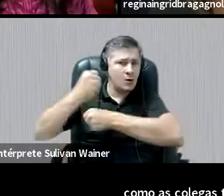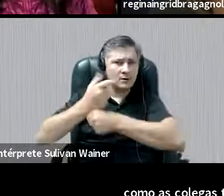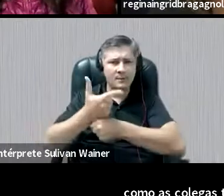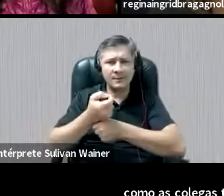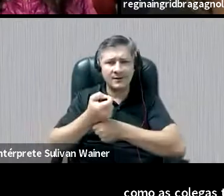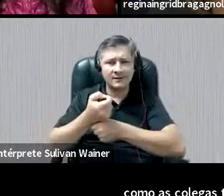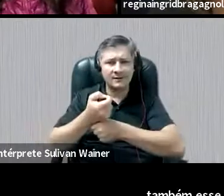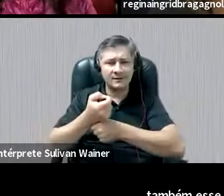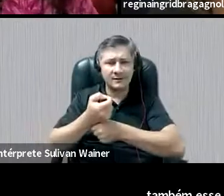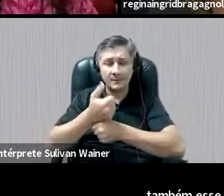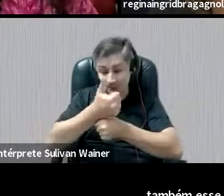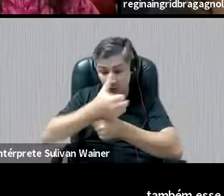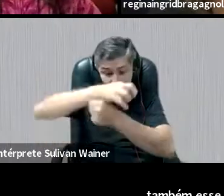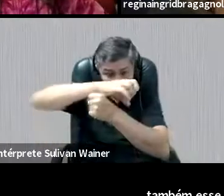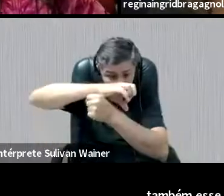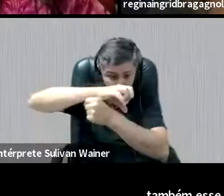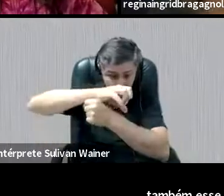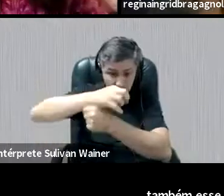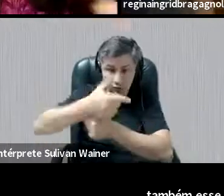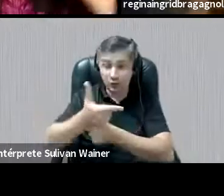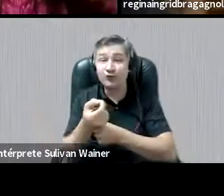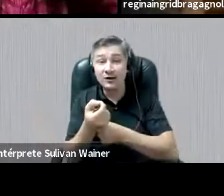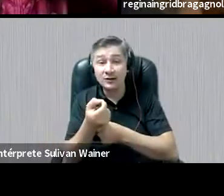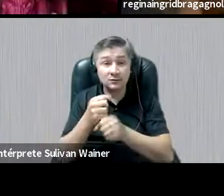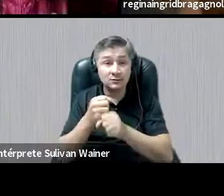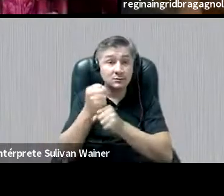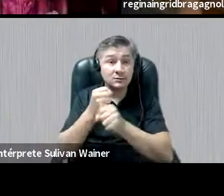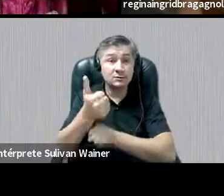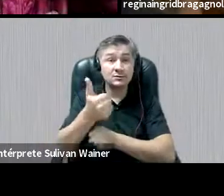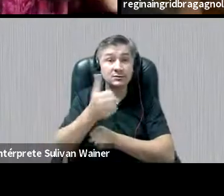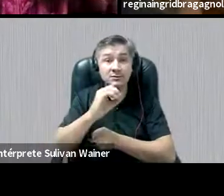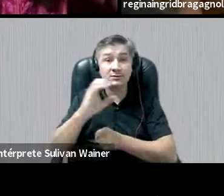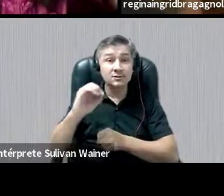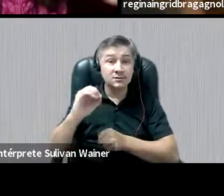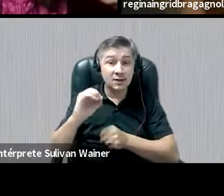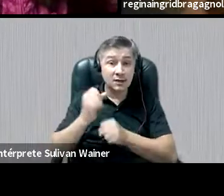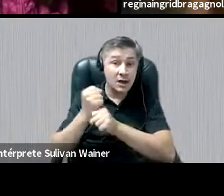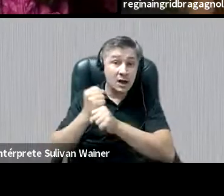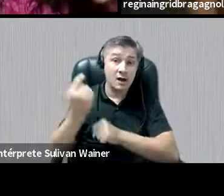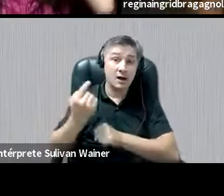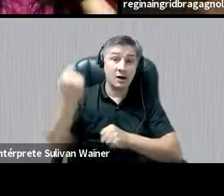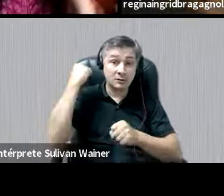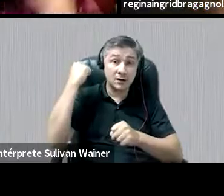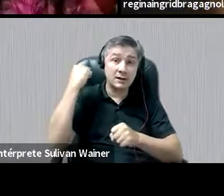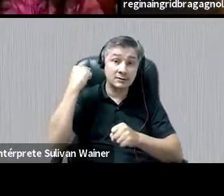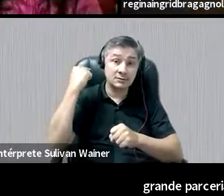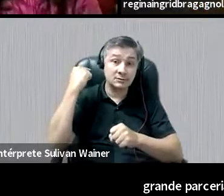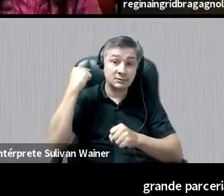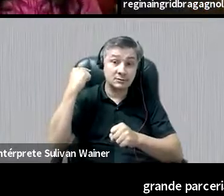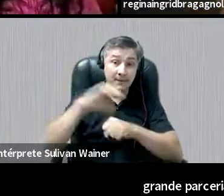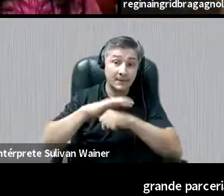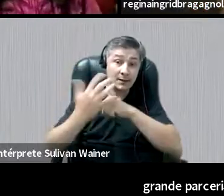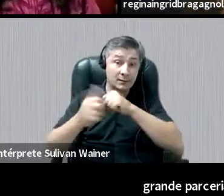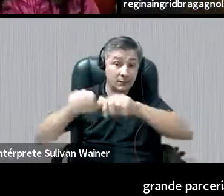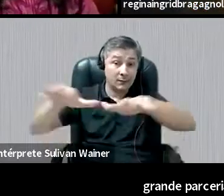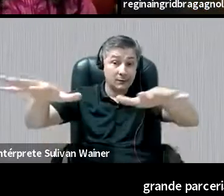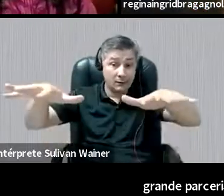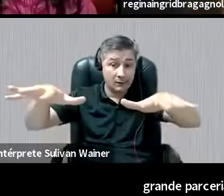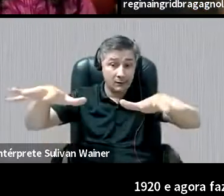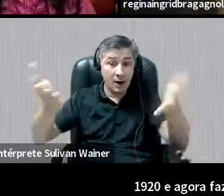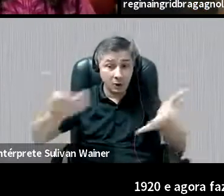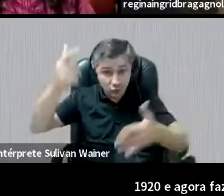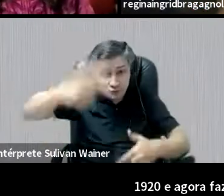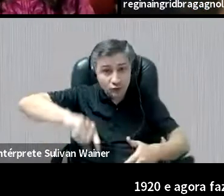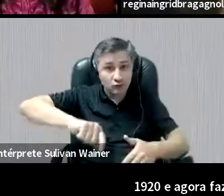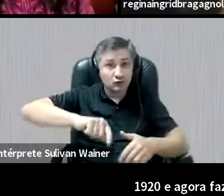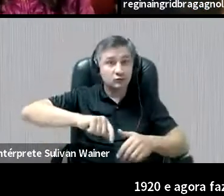E agora faz 100 anos, né? Então, eu acho que, para mim, são questões bem importantes politicamente de